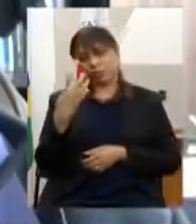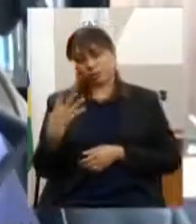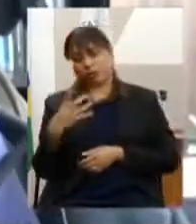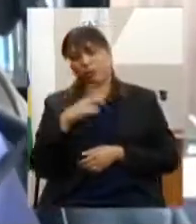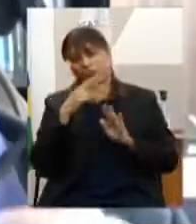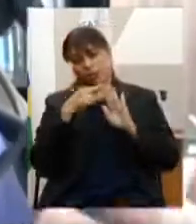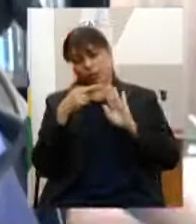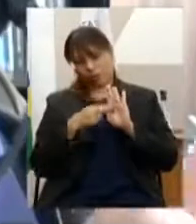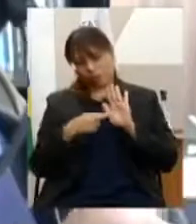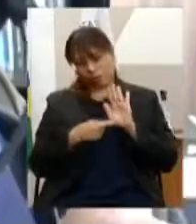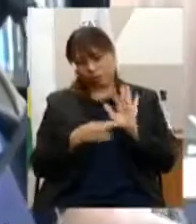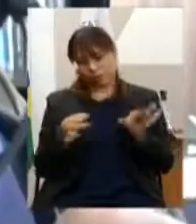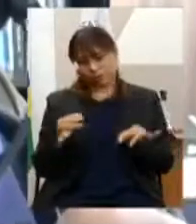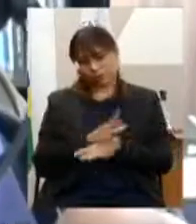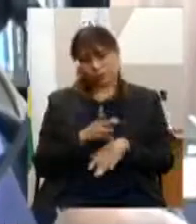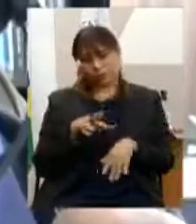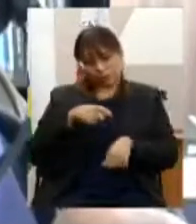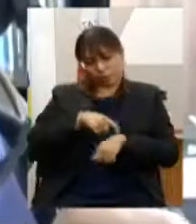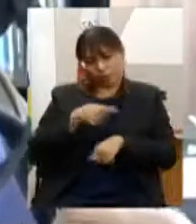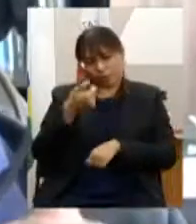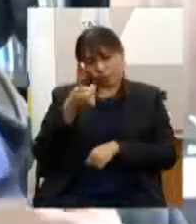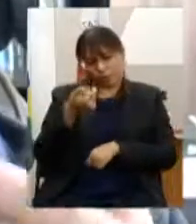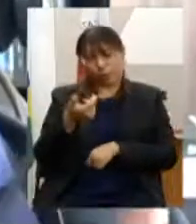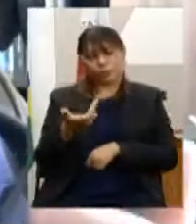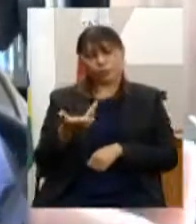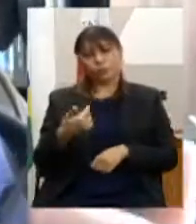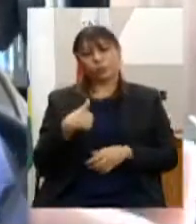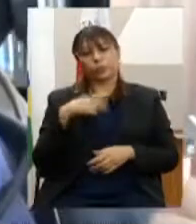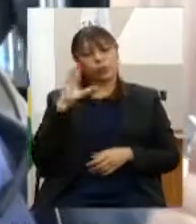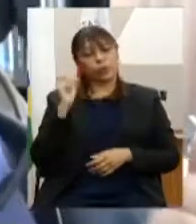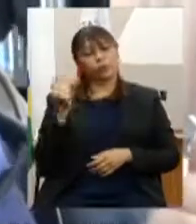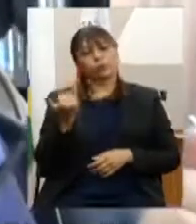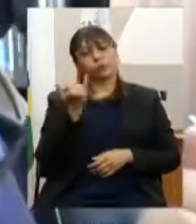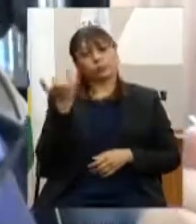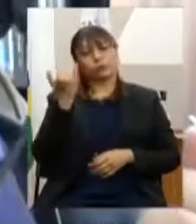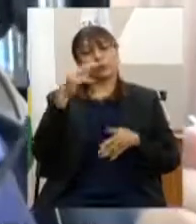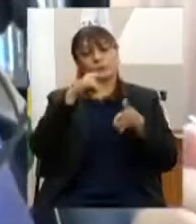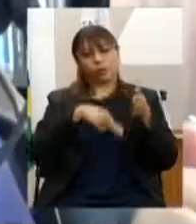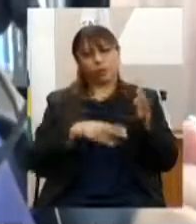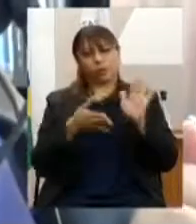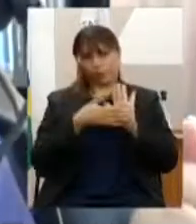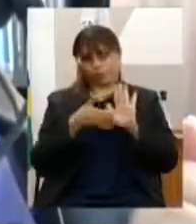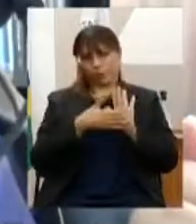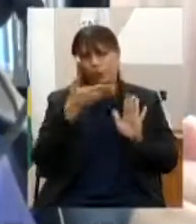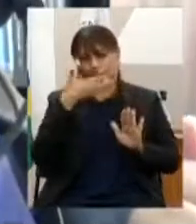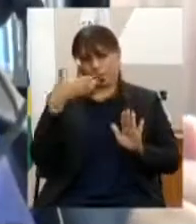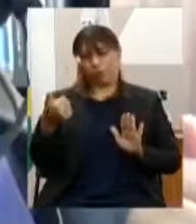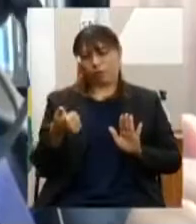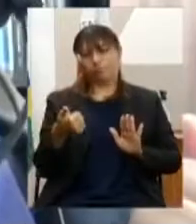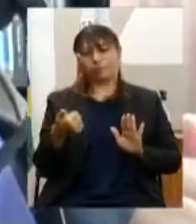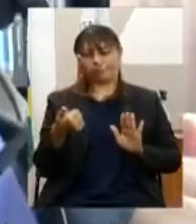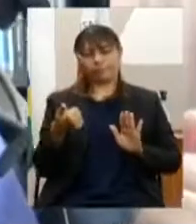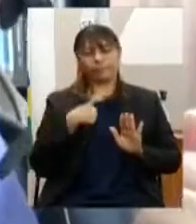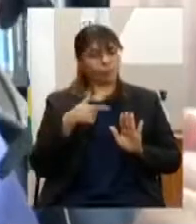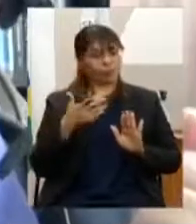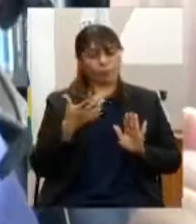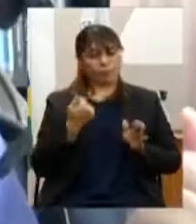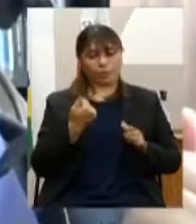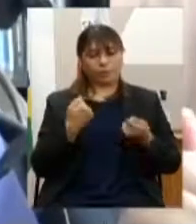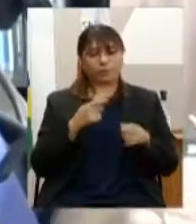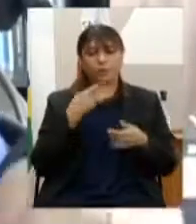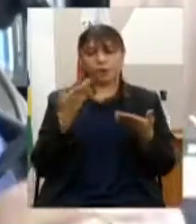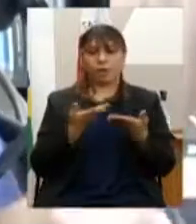relatório na mão por causa do nosso tempo ser um pouco curto e eu acho interessante a leitura das propostas então vou vou pular a questão dos